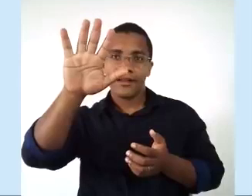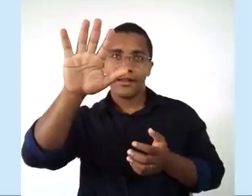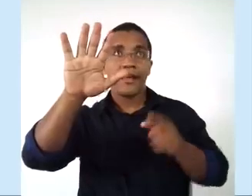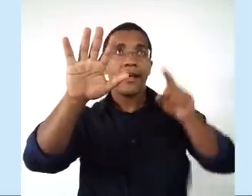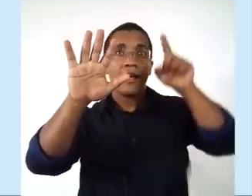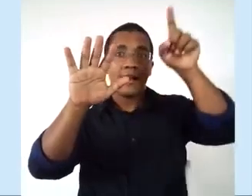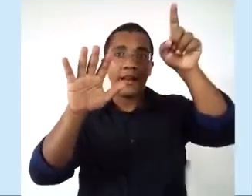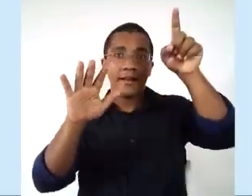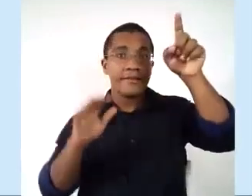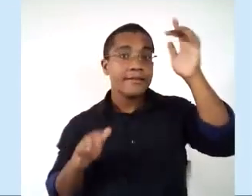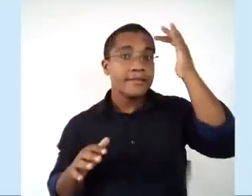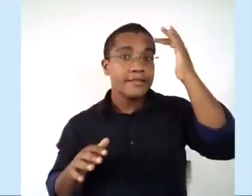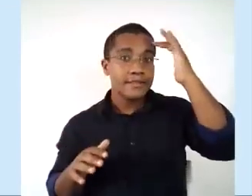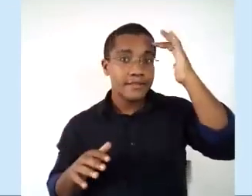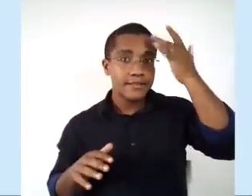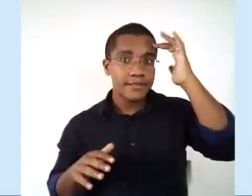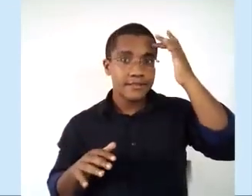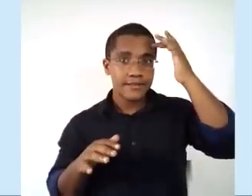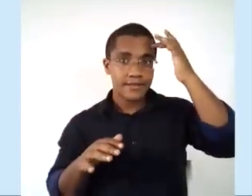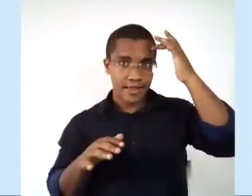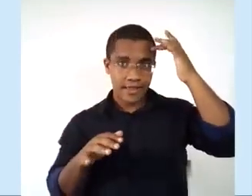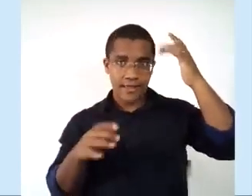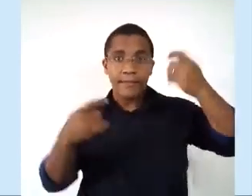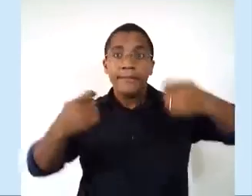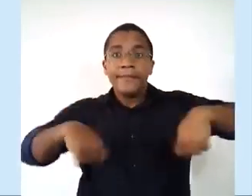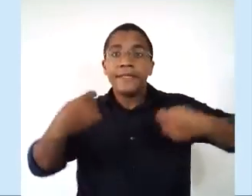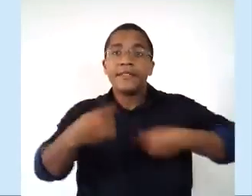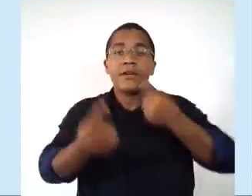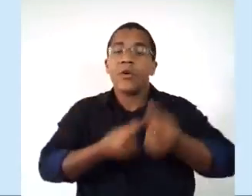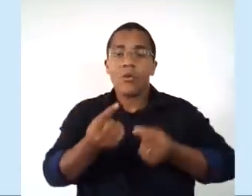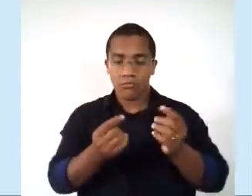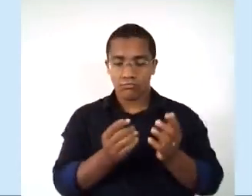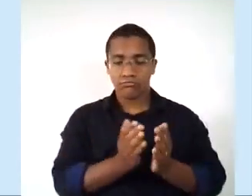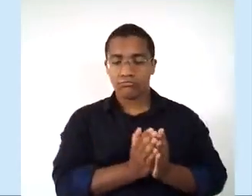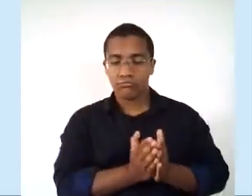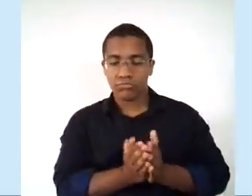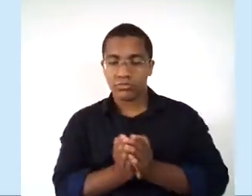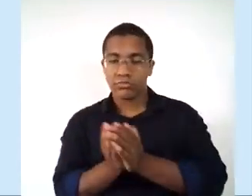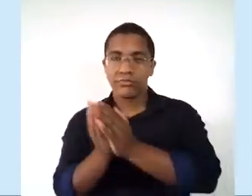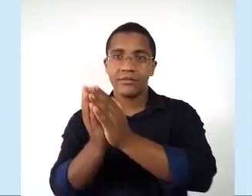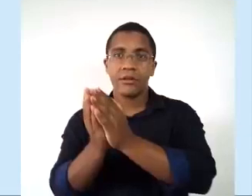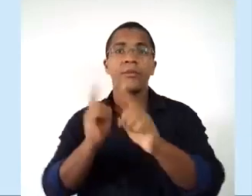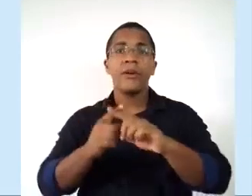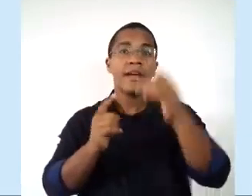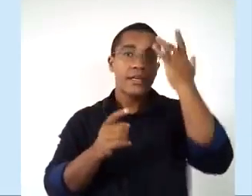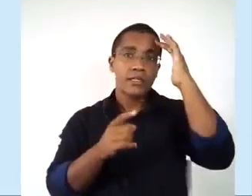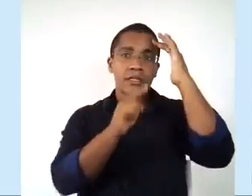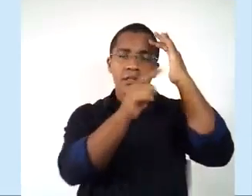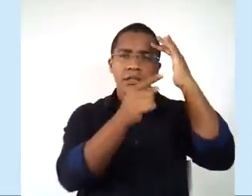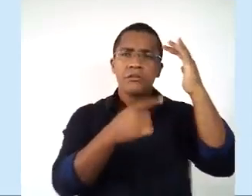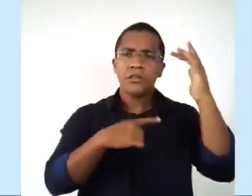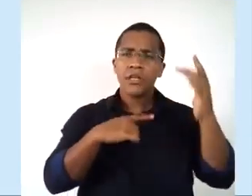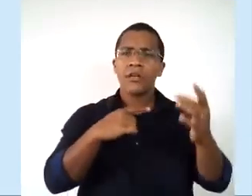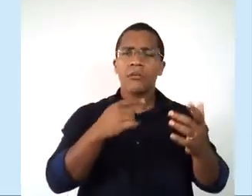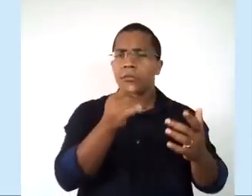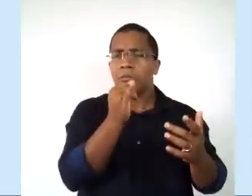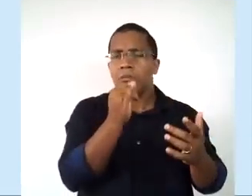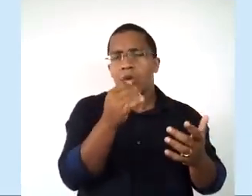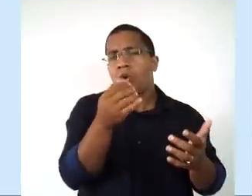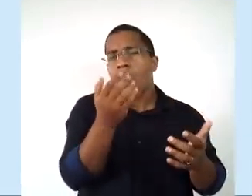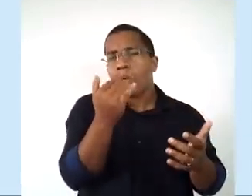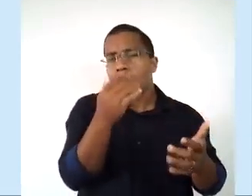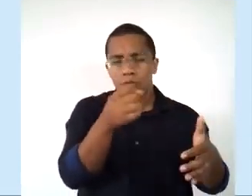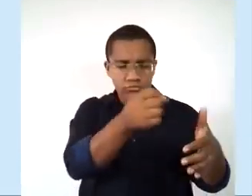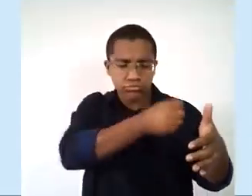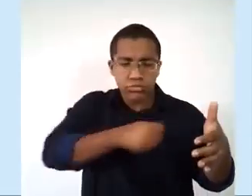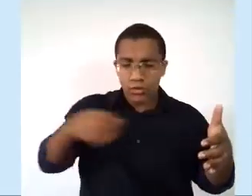mais próximo à Índia, que era uma fonte lá de muitas riquezas, de alguns condimentos, de alguns temperos, temperos para